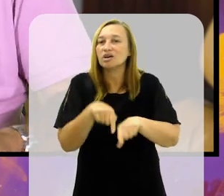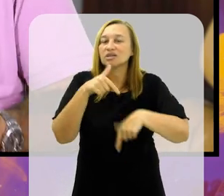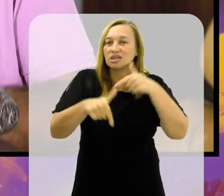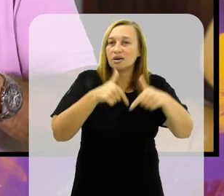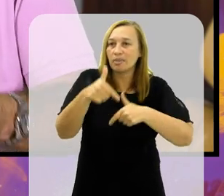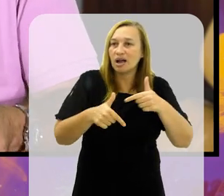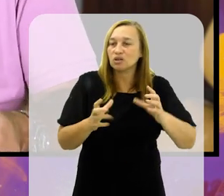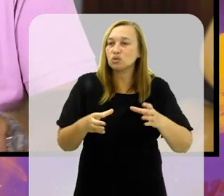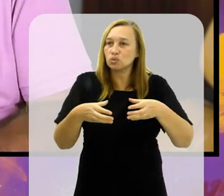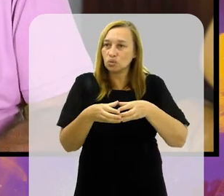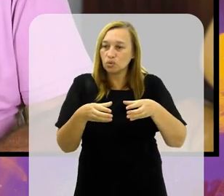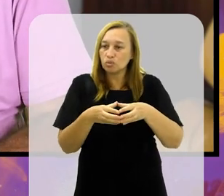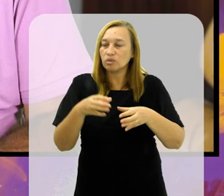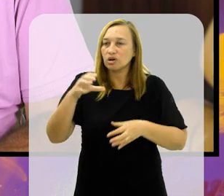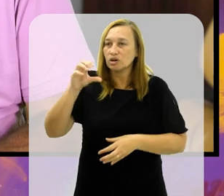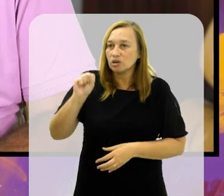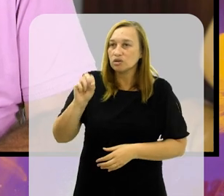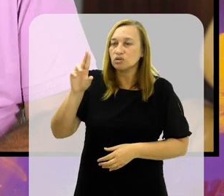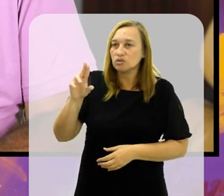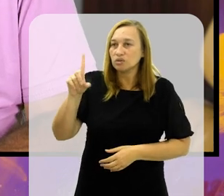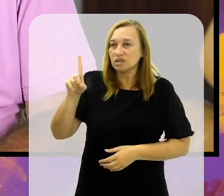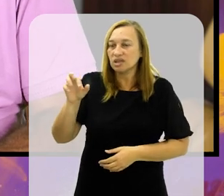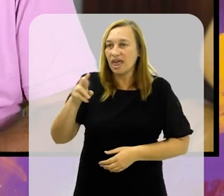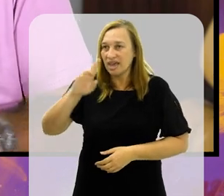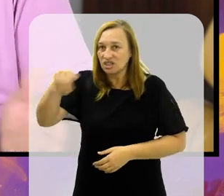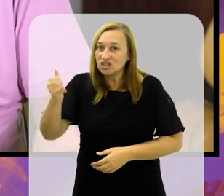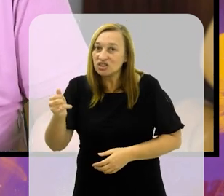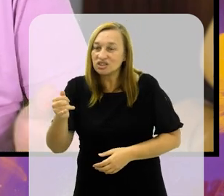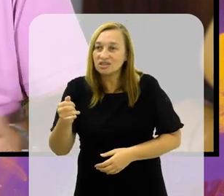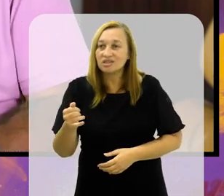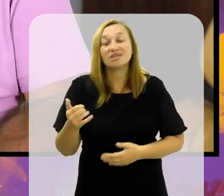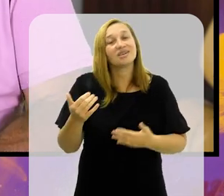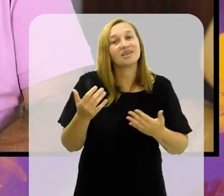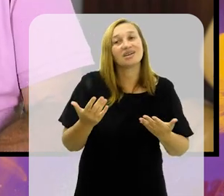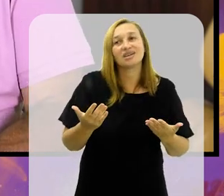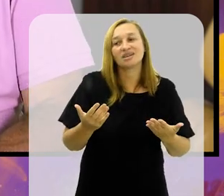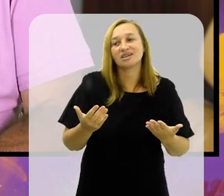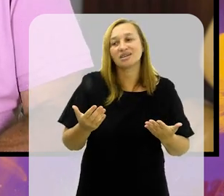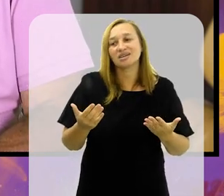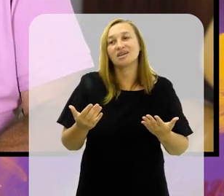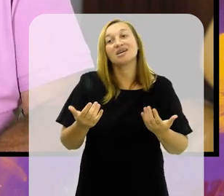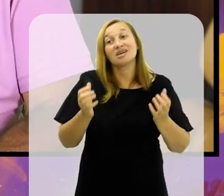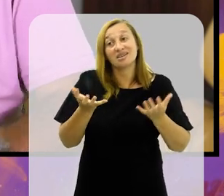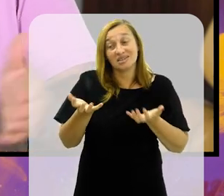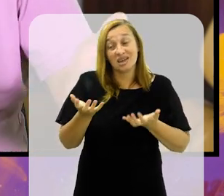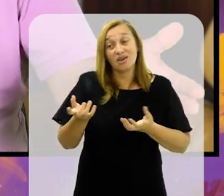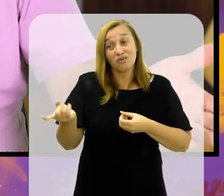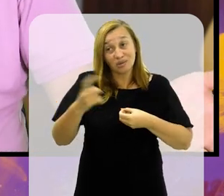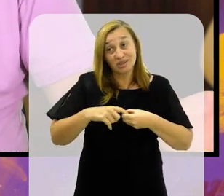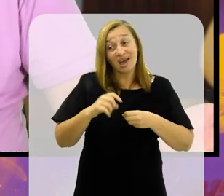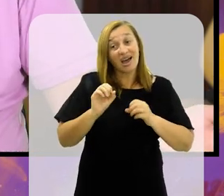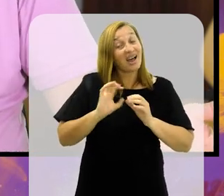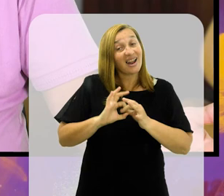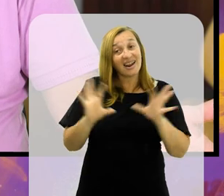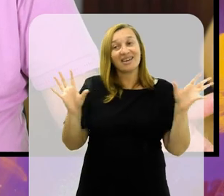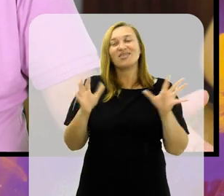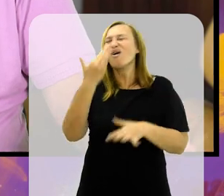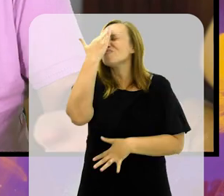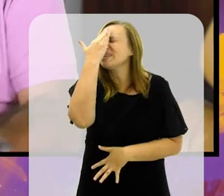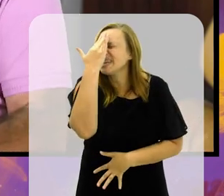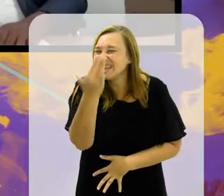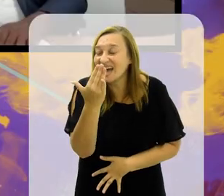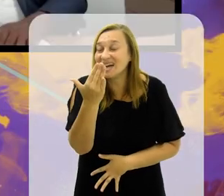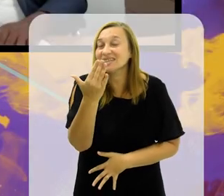trabalho, parabéns pelo trabalho da equipe da Suderge e obrigado, né, pela presença aqui do Arena Esportiva e as portas estão